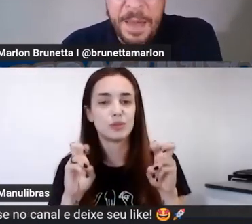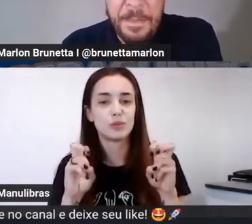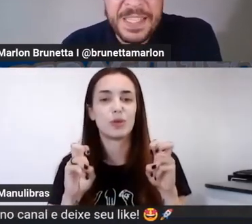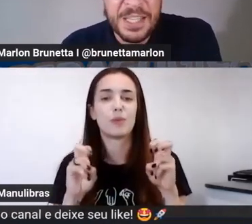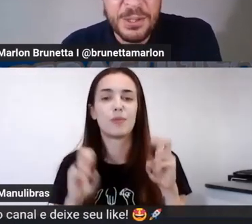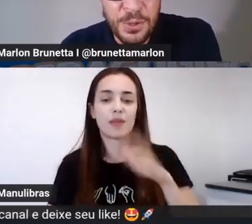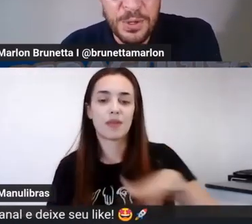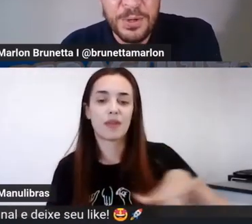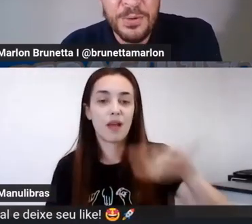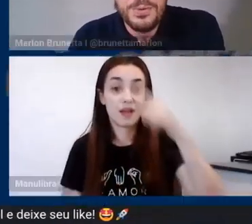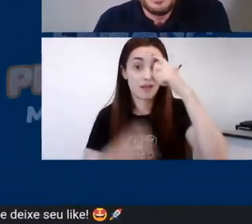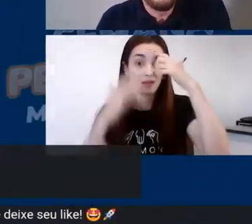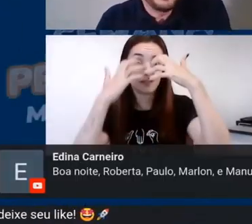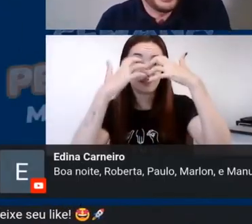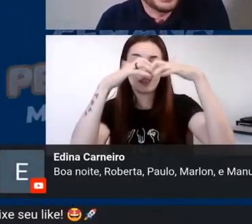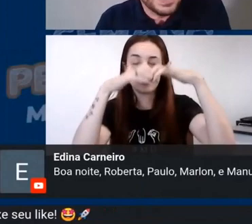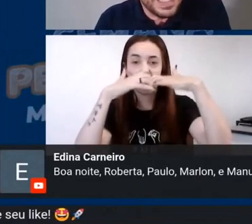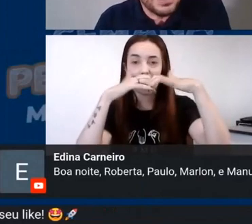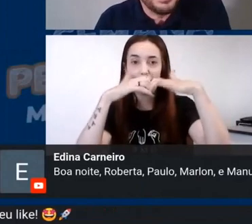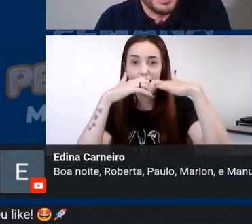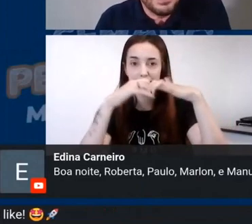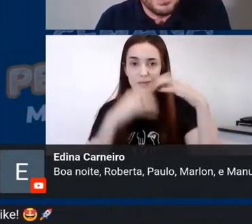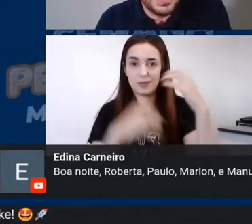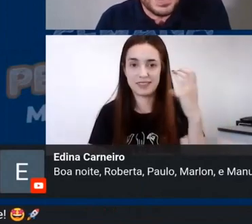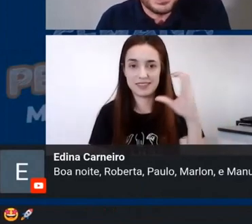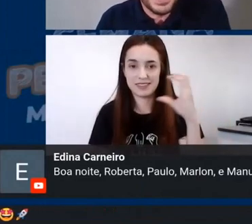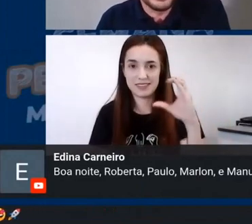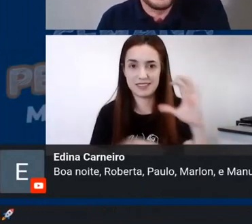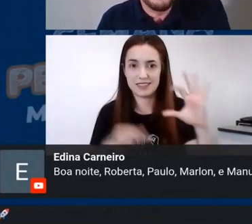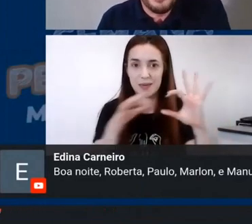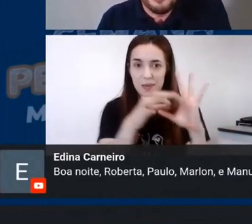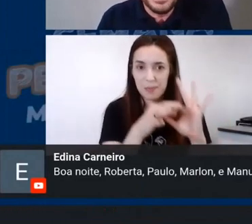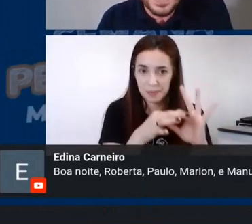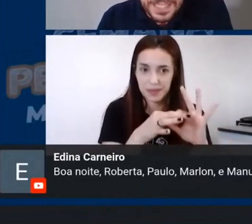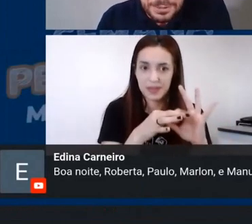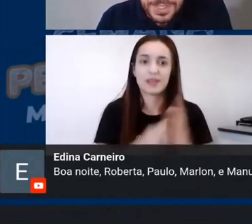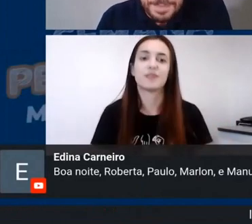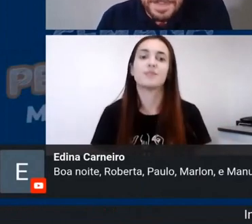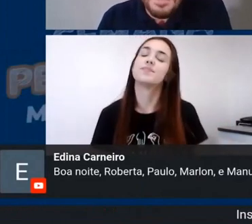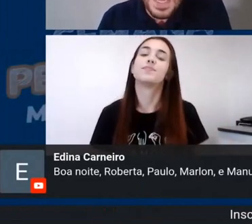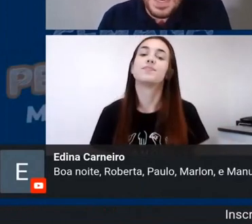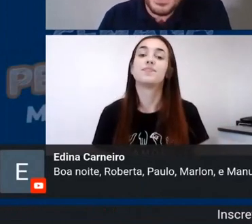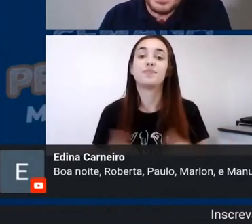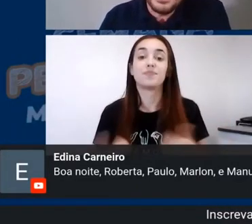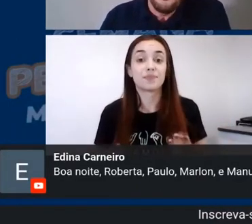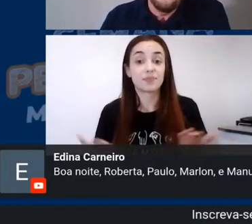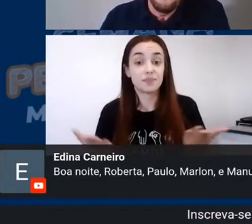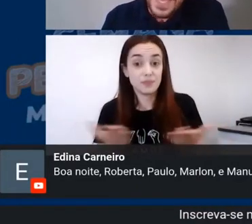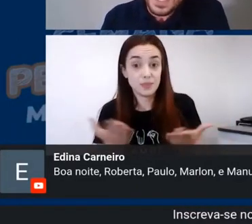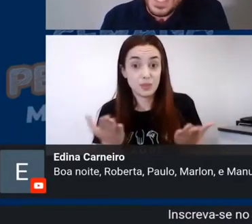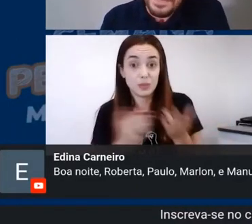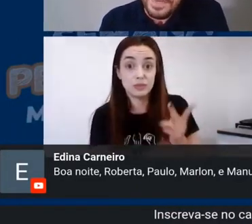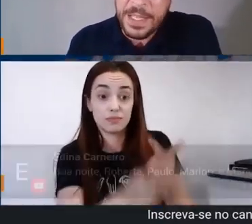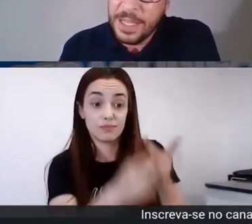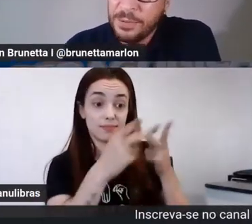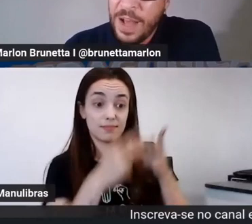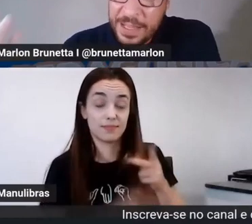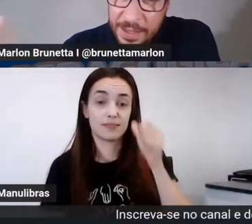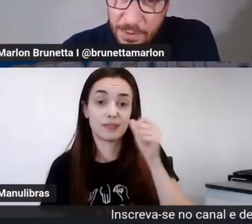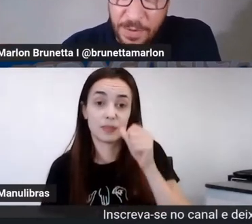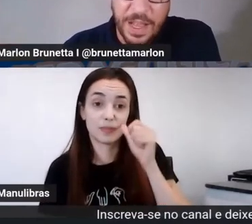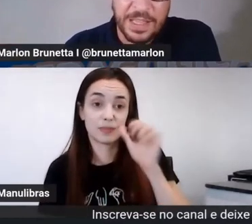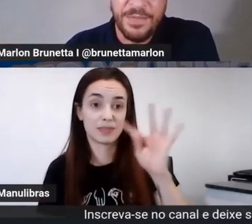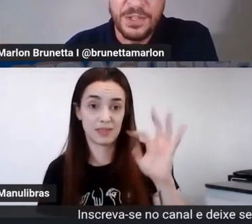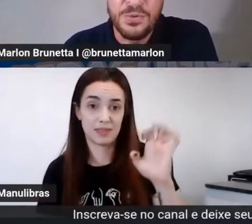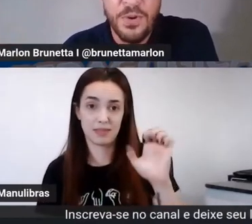me apresentou uma palestrante sobre neurociências que é a Thelma Pantano e a primeira vez que eu ouvi a Thelma Pantano